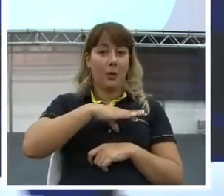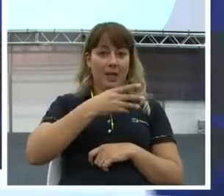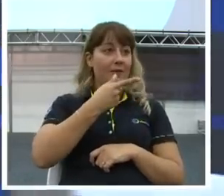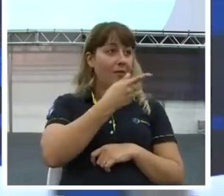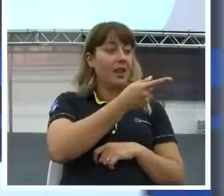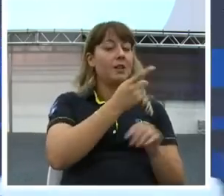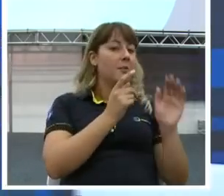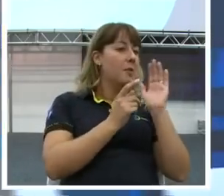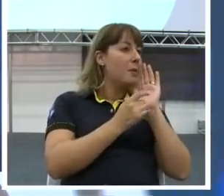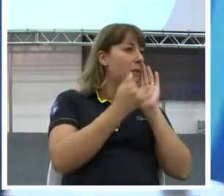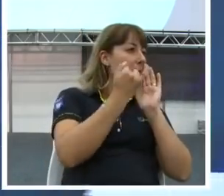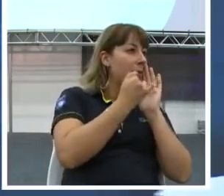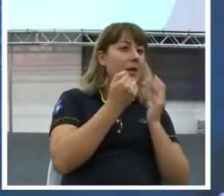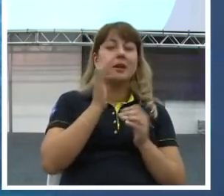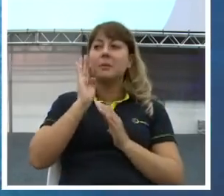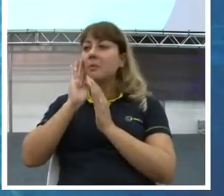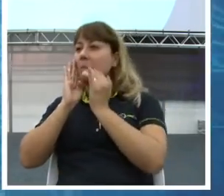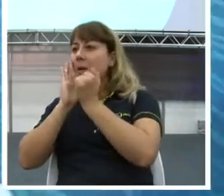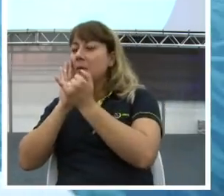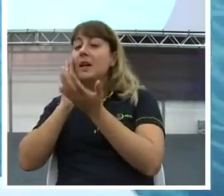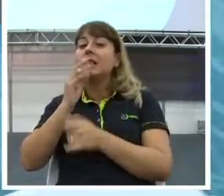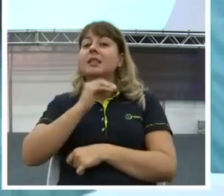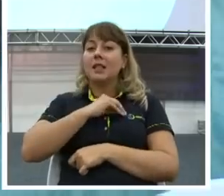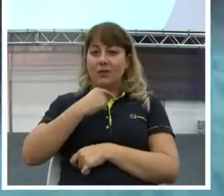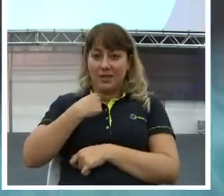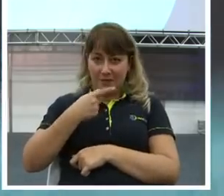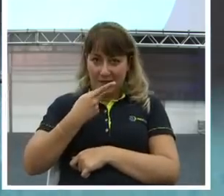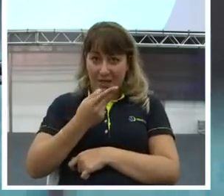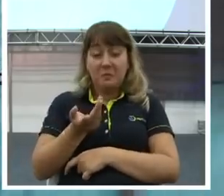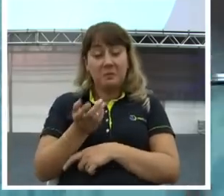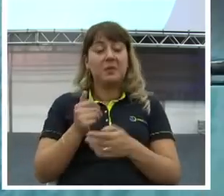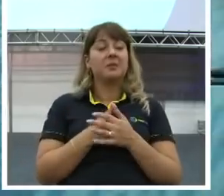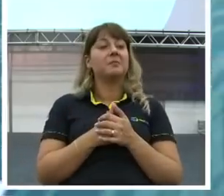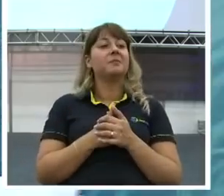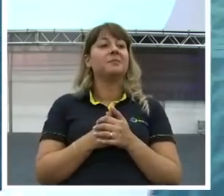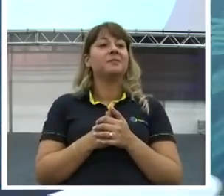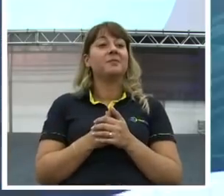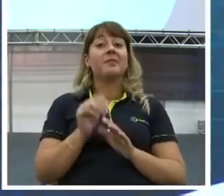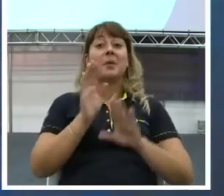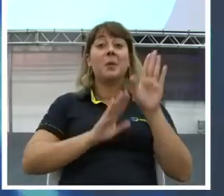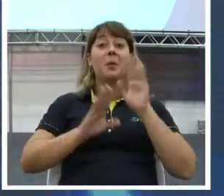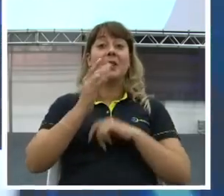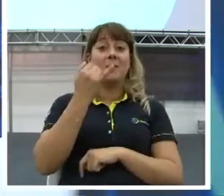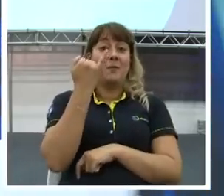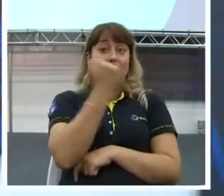ao lado? Quantos eu ganho por mês? Mas antes olha para ver se você não tem cara de sequestrador.